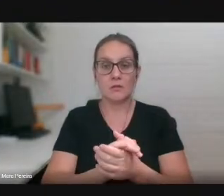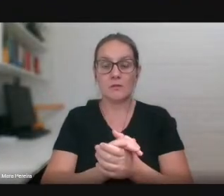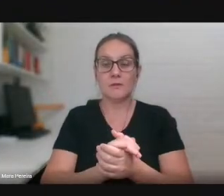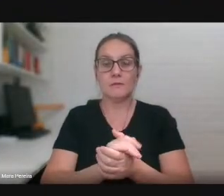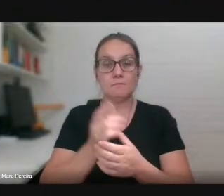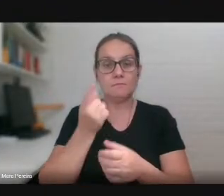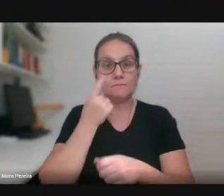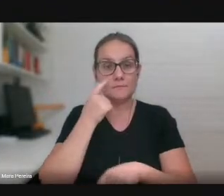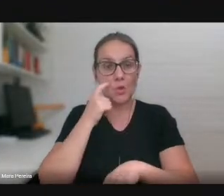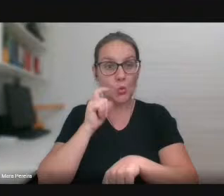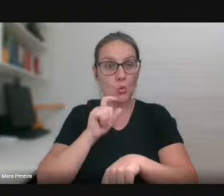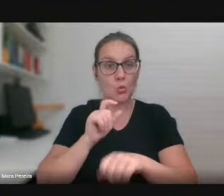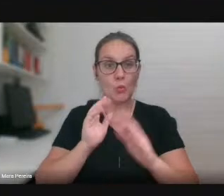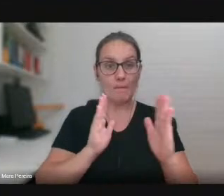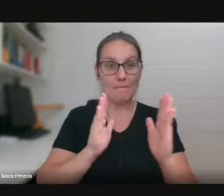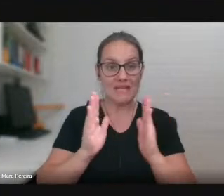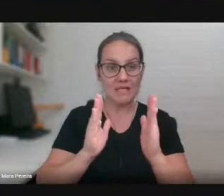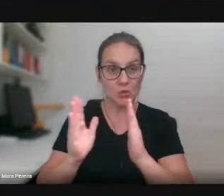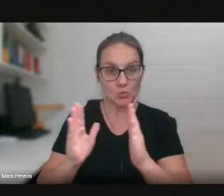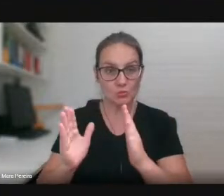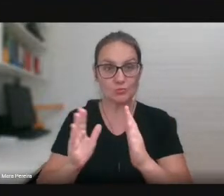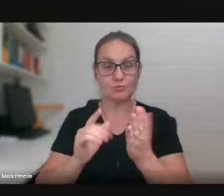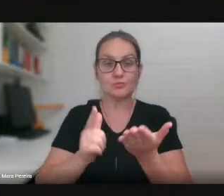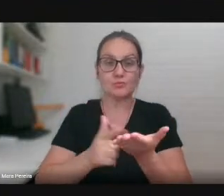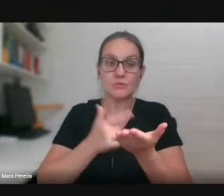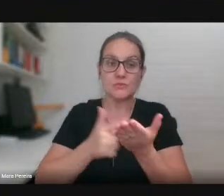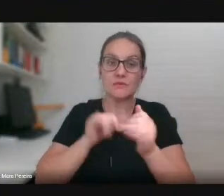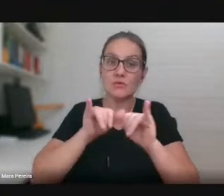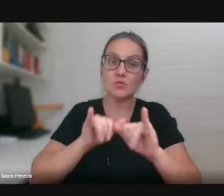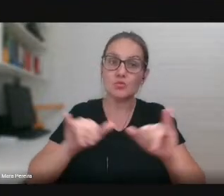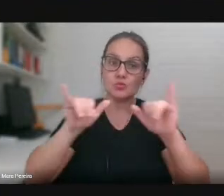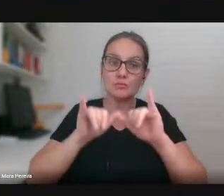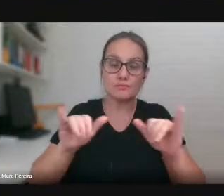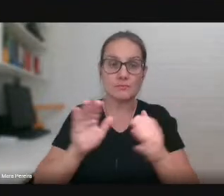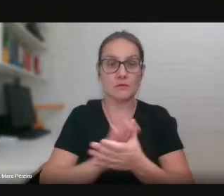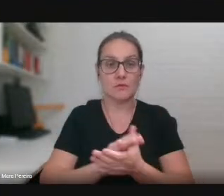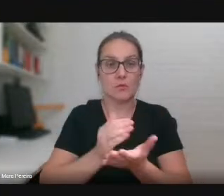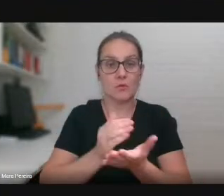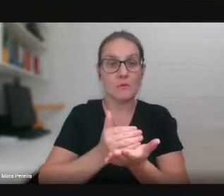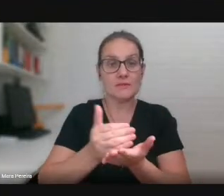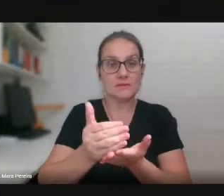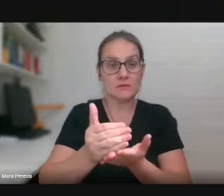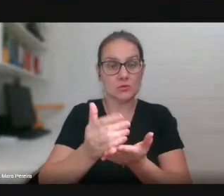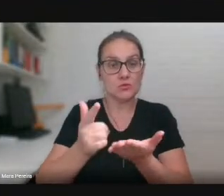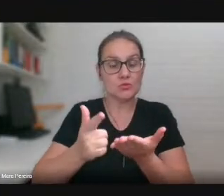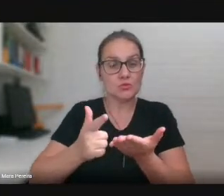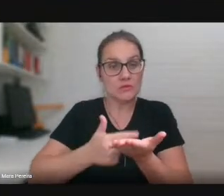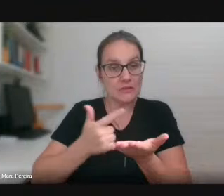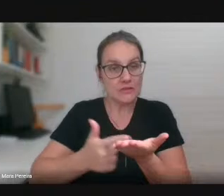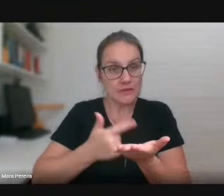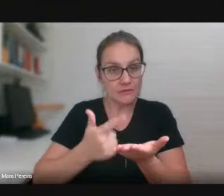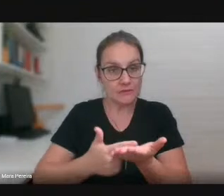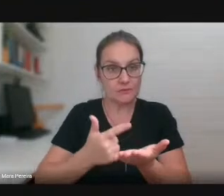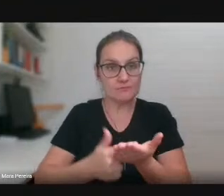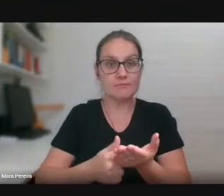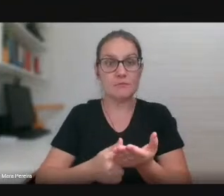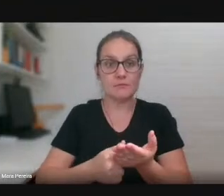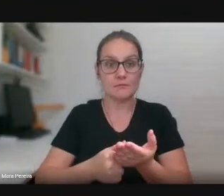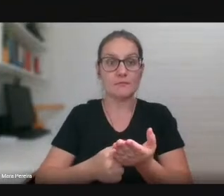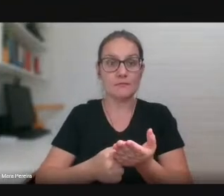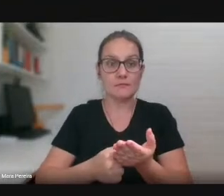em que esses livros foram lançados. Então, nós começaremos com aqueles lançados, pelo menos um, em